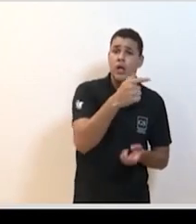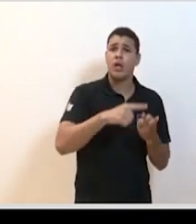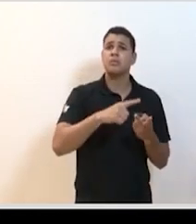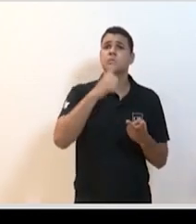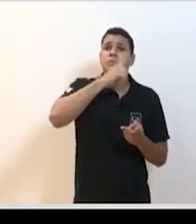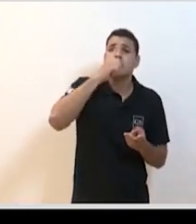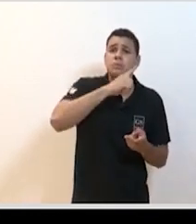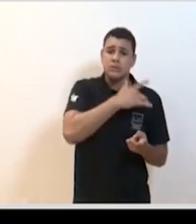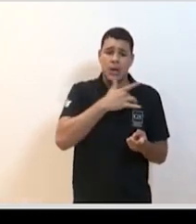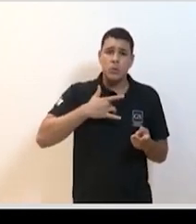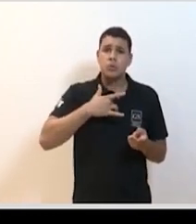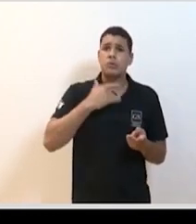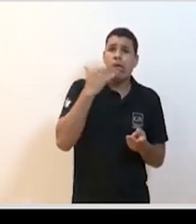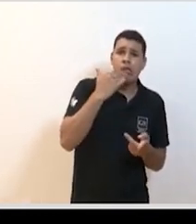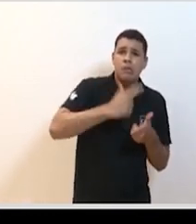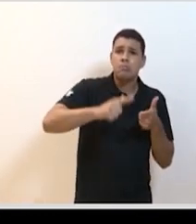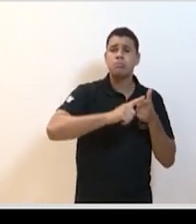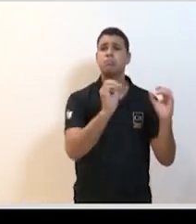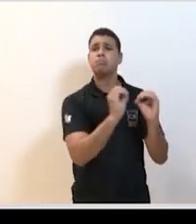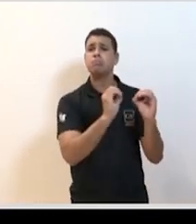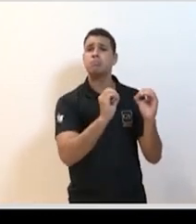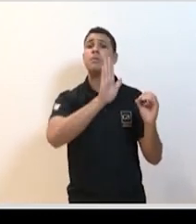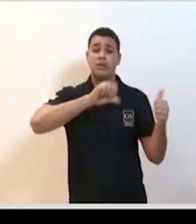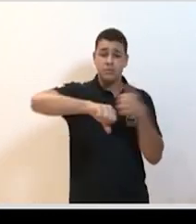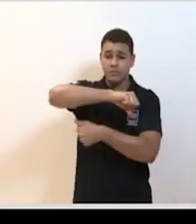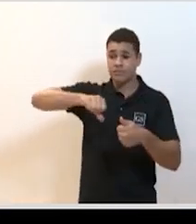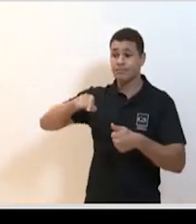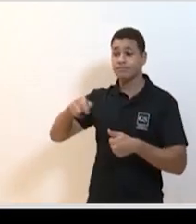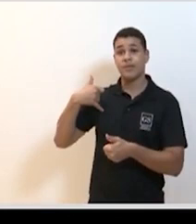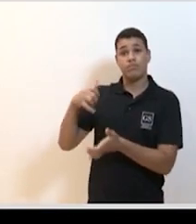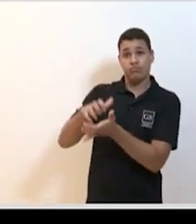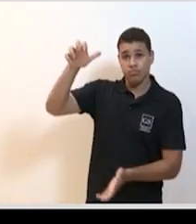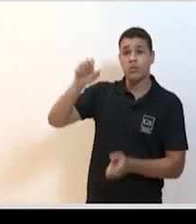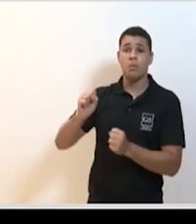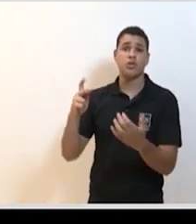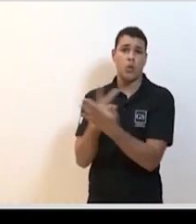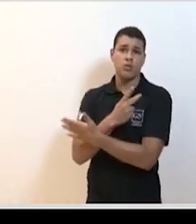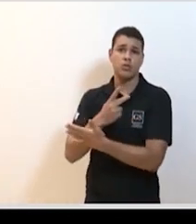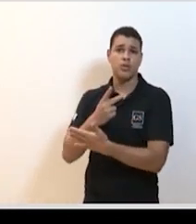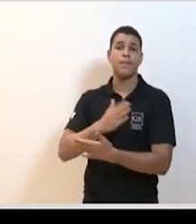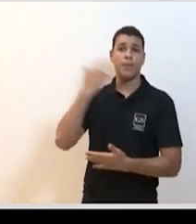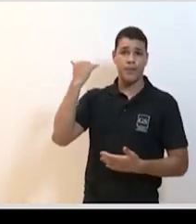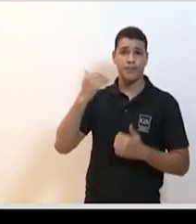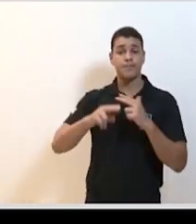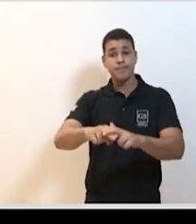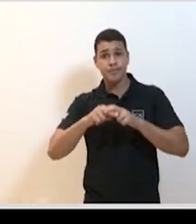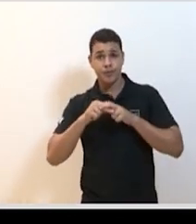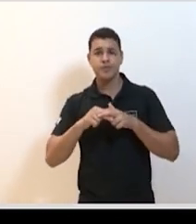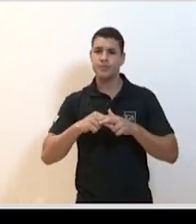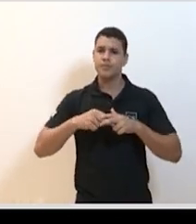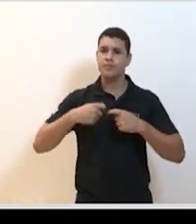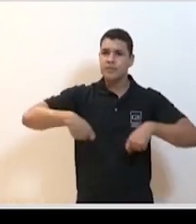lado, isso se dá por conta de um enorme número de pessoas com poucos sintomas que não vão evoluir por formas